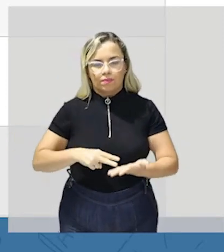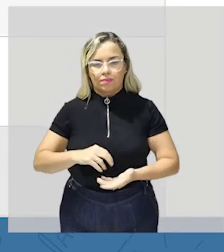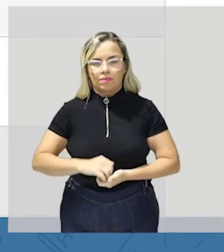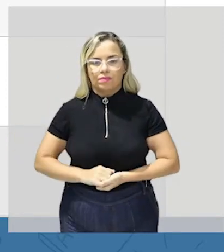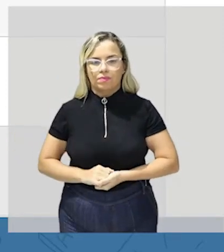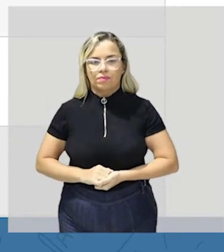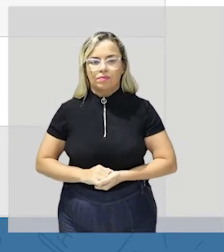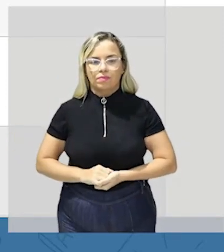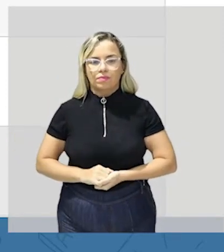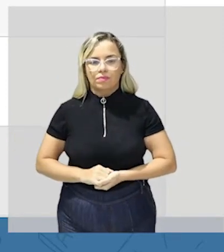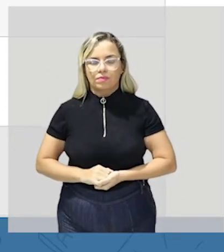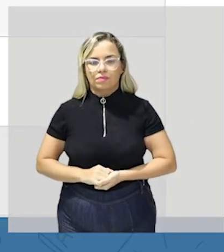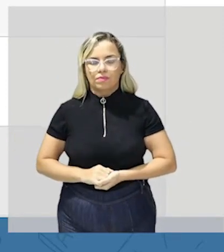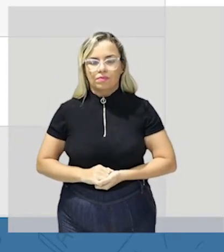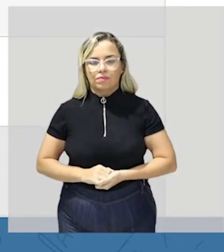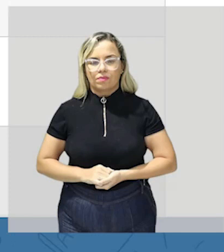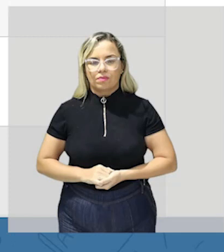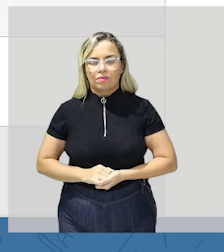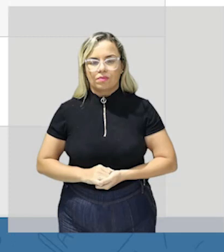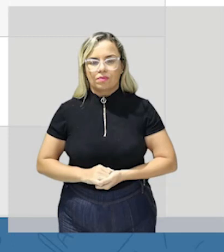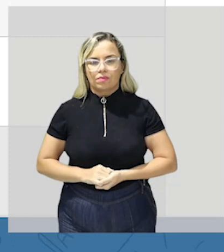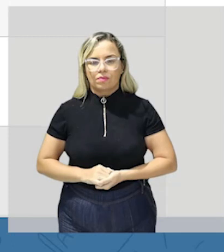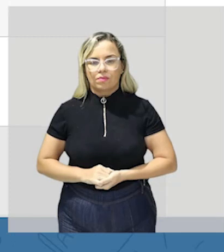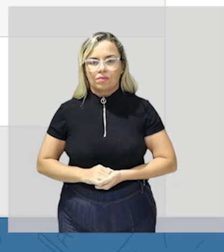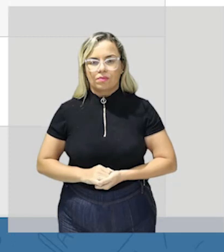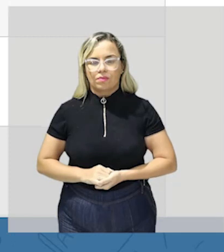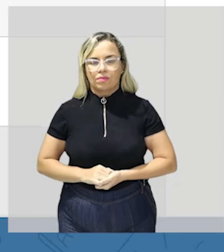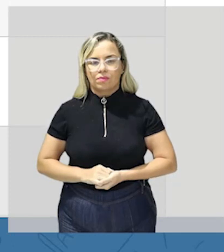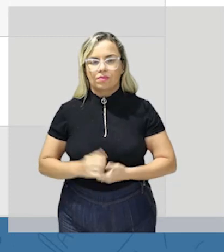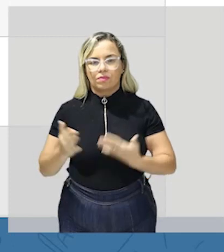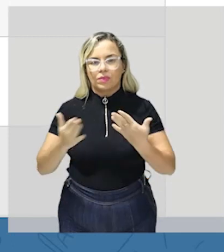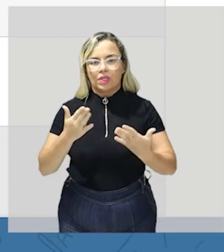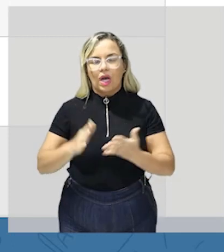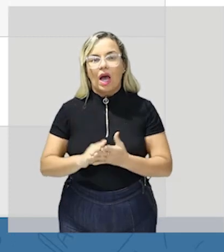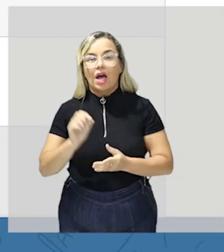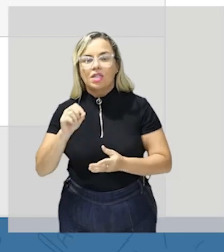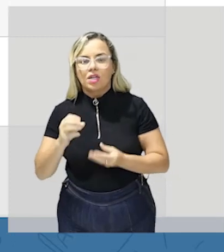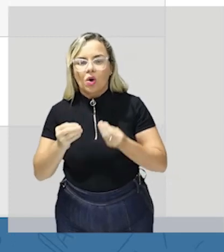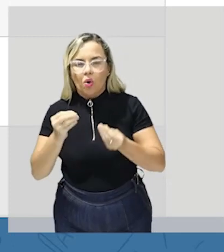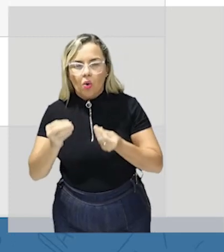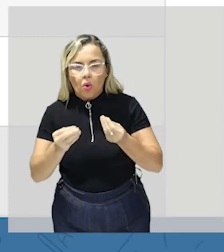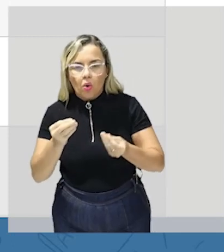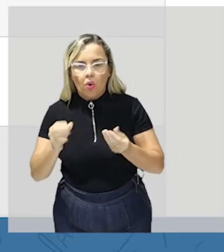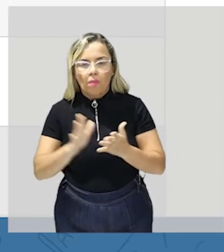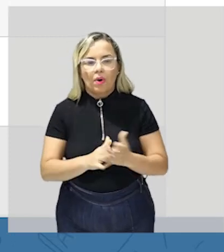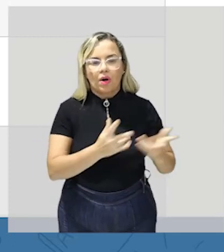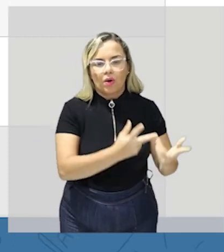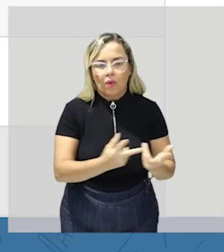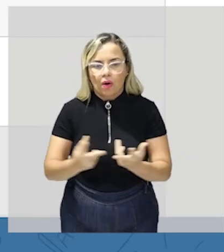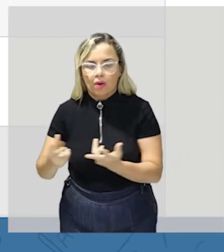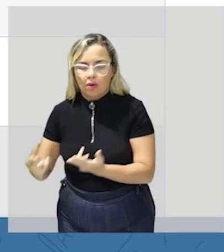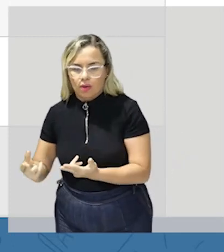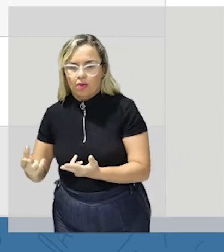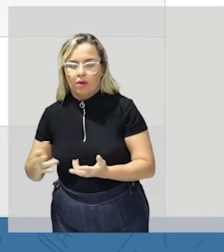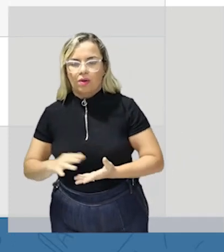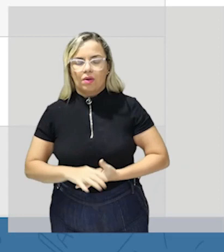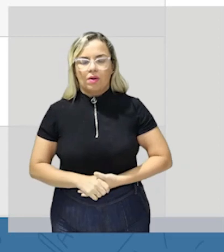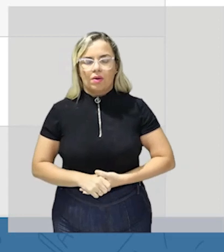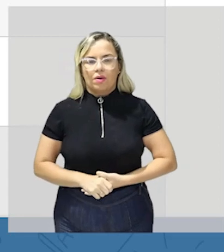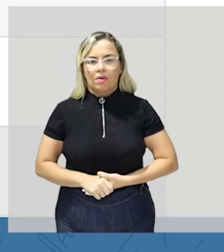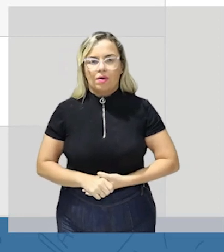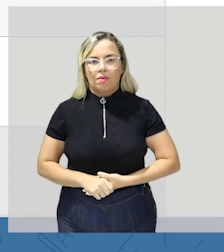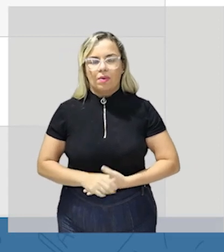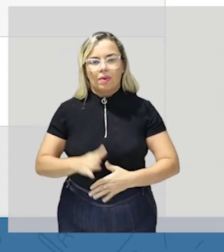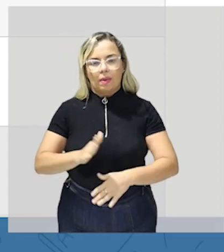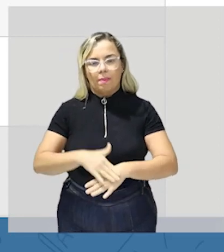de novo aparece que também ele pode ser de causa e pode ser de comparação igualmente que é igualmente